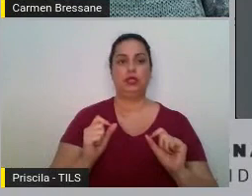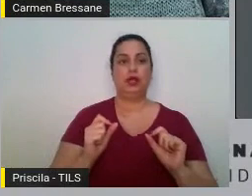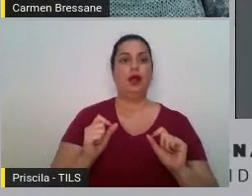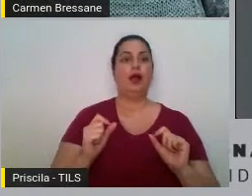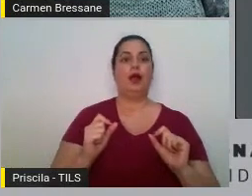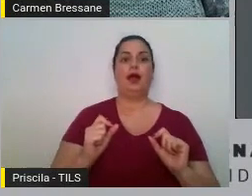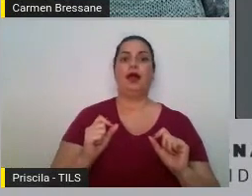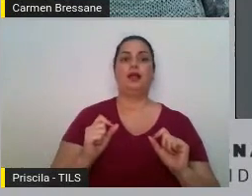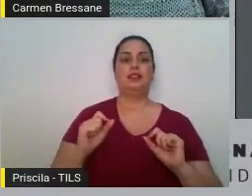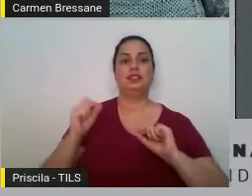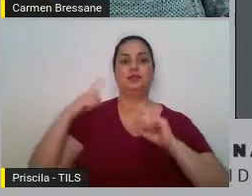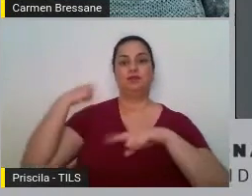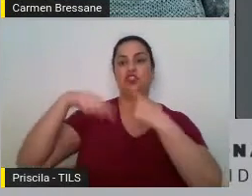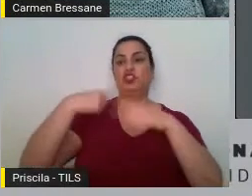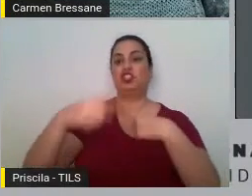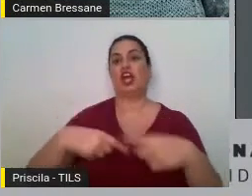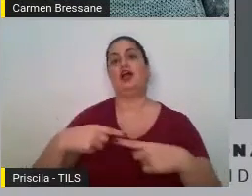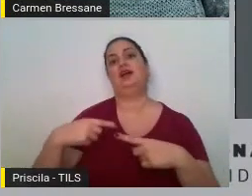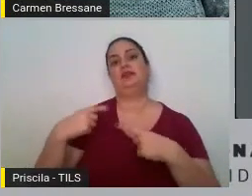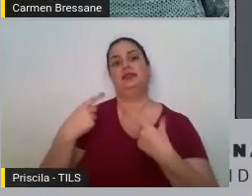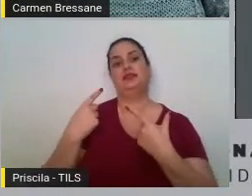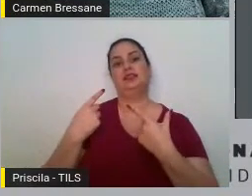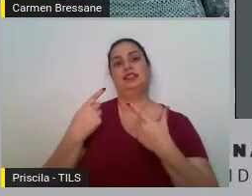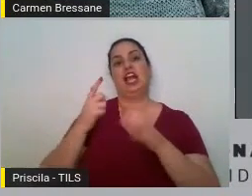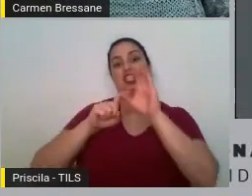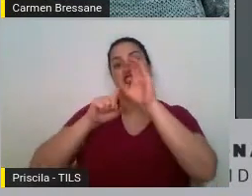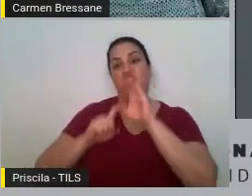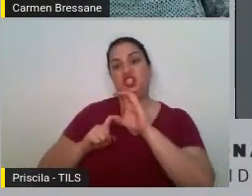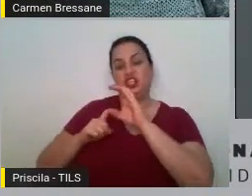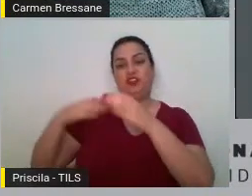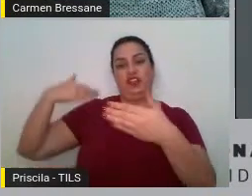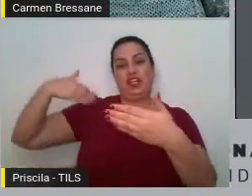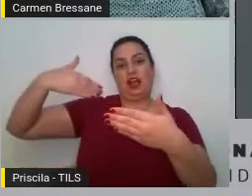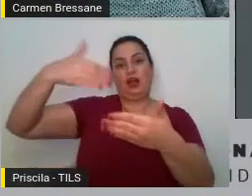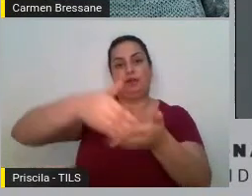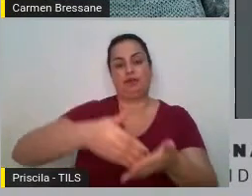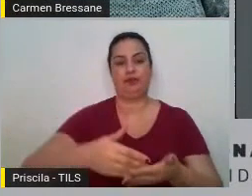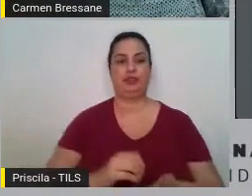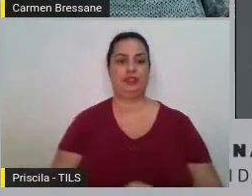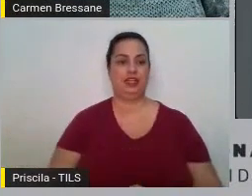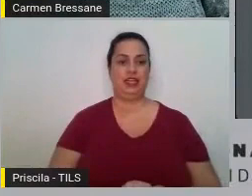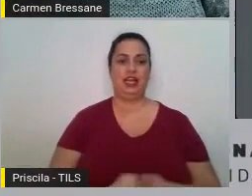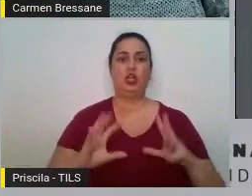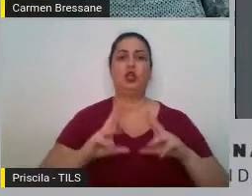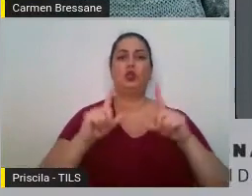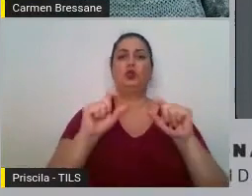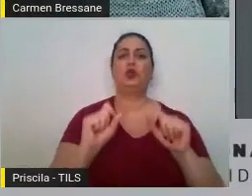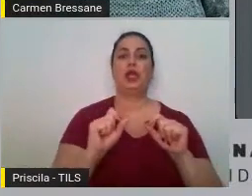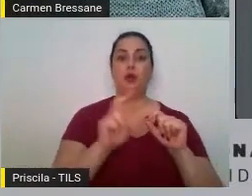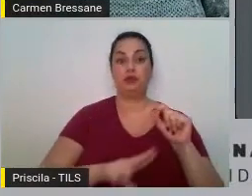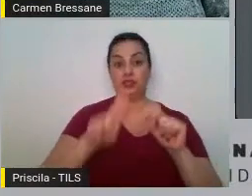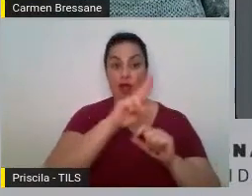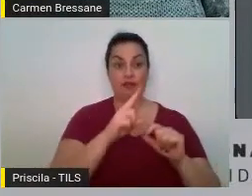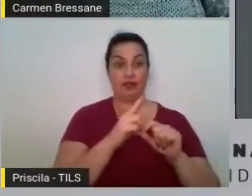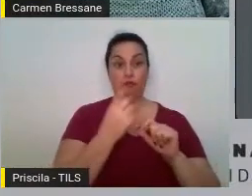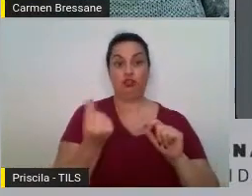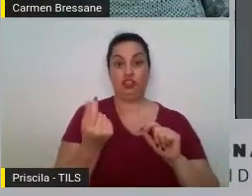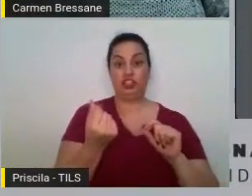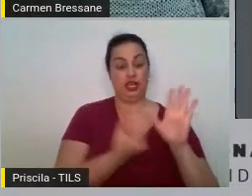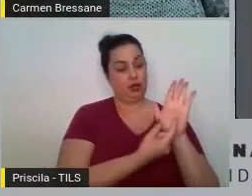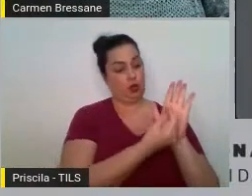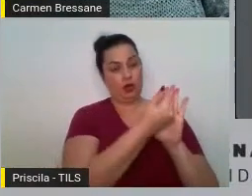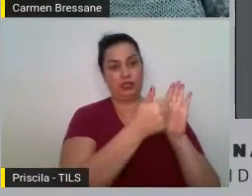tudo financiado com pagamento por fora do orçamento utilizando essas contas vinculadas